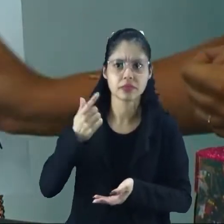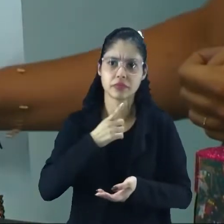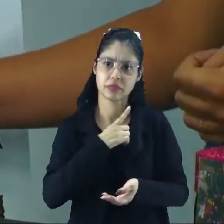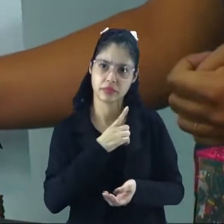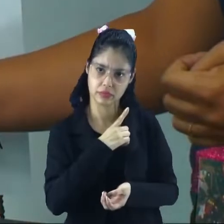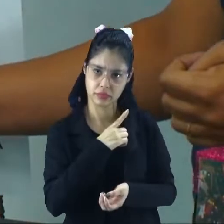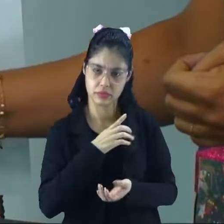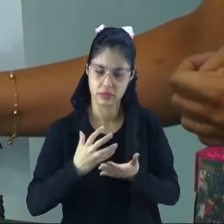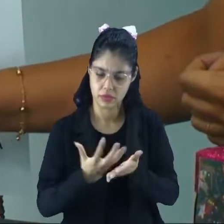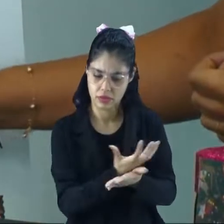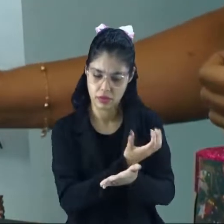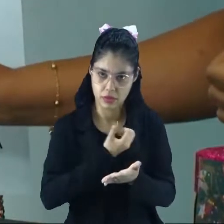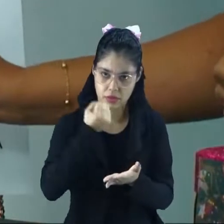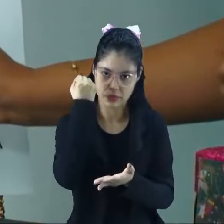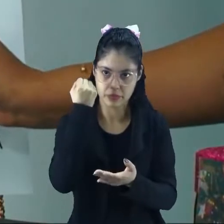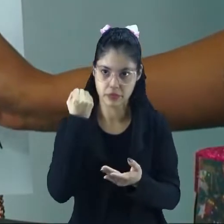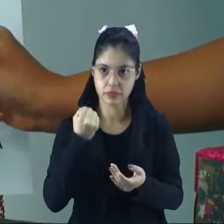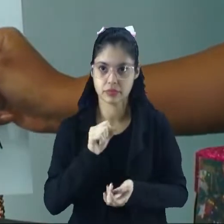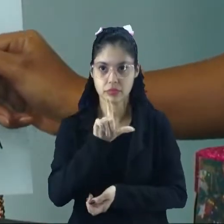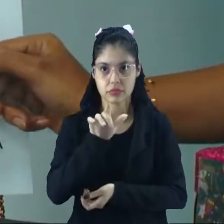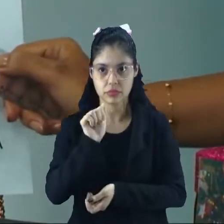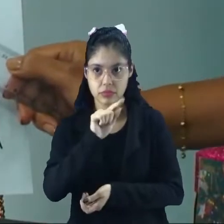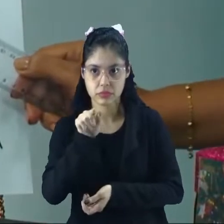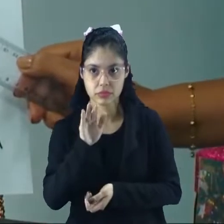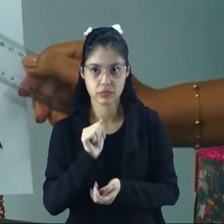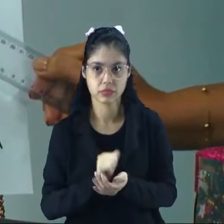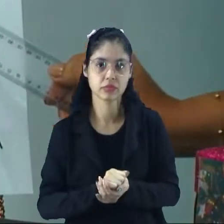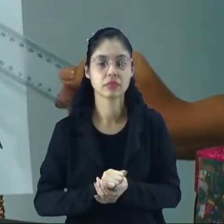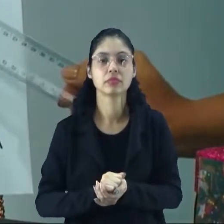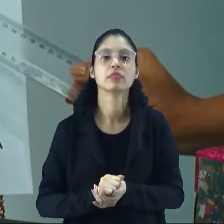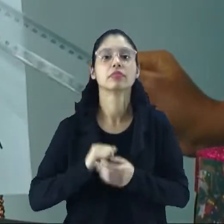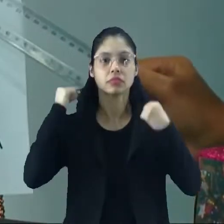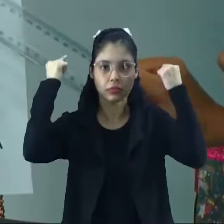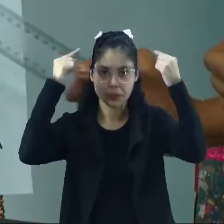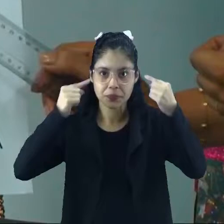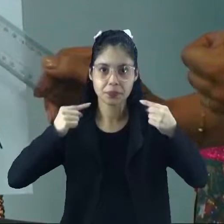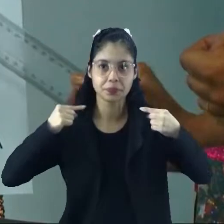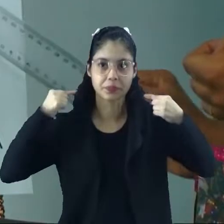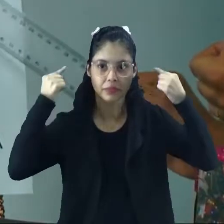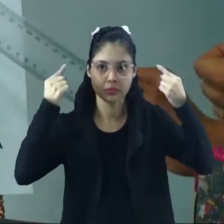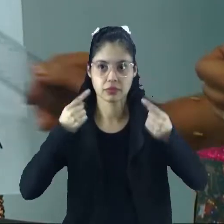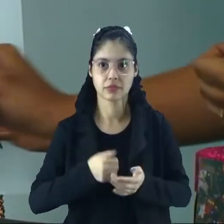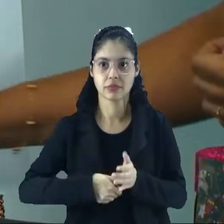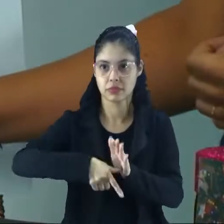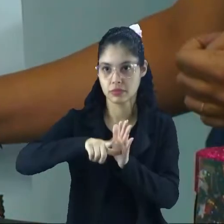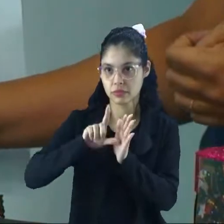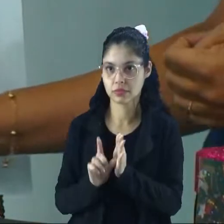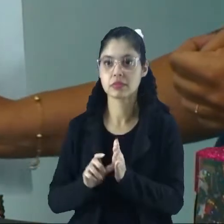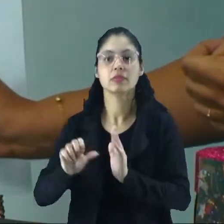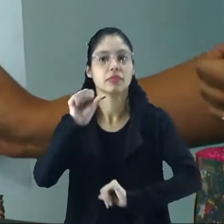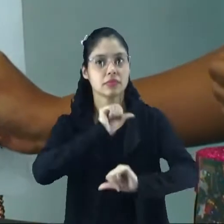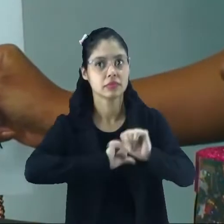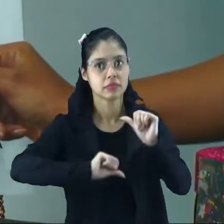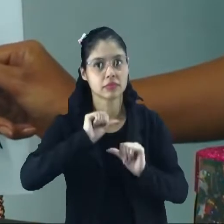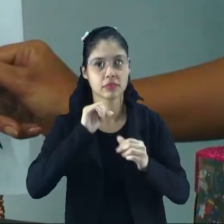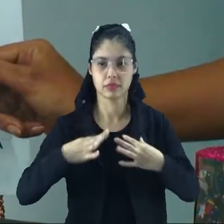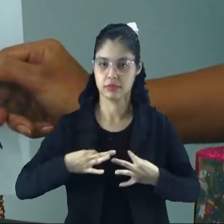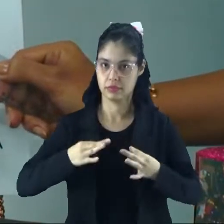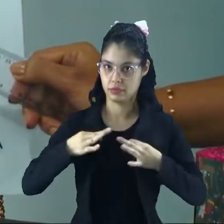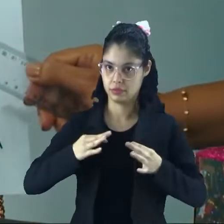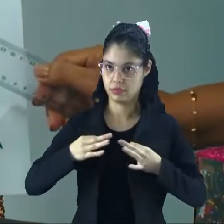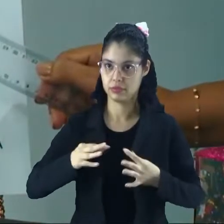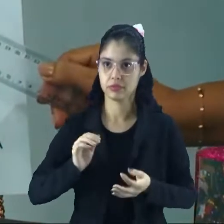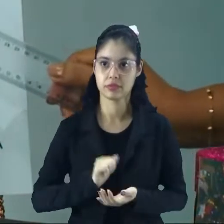tinham que tirar a lã das ovelhas antes de transformá-las